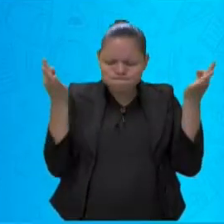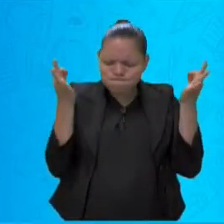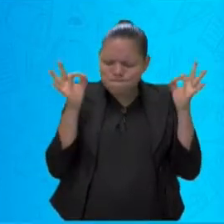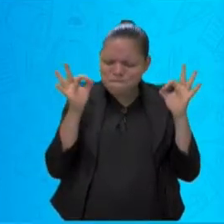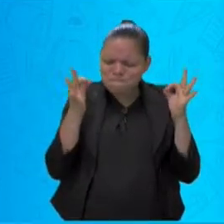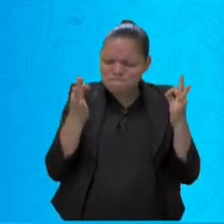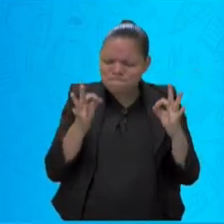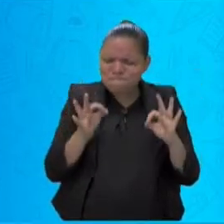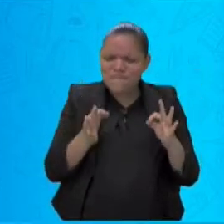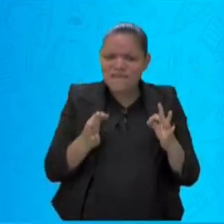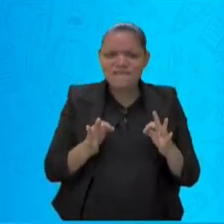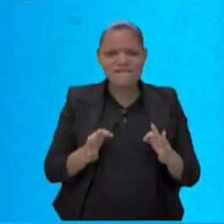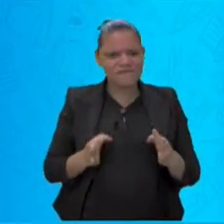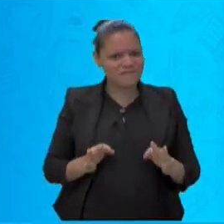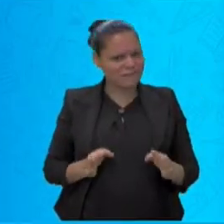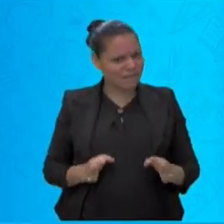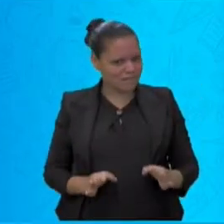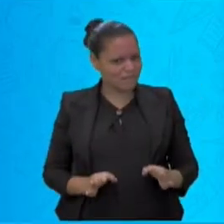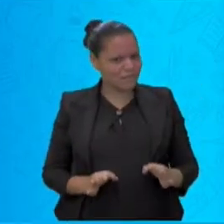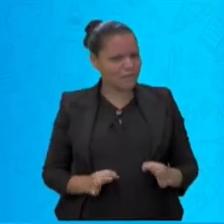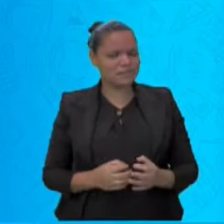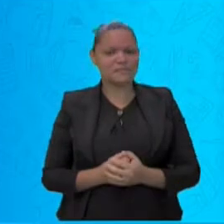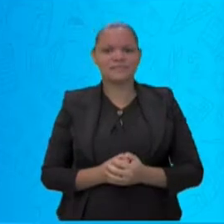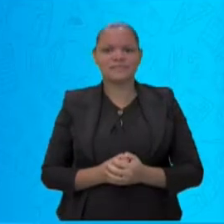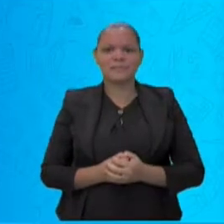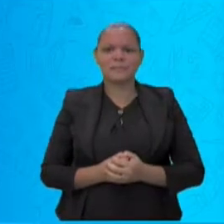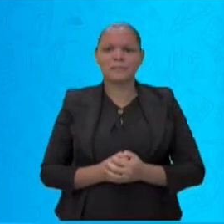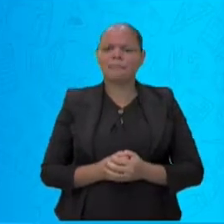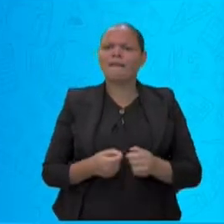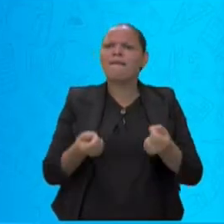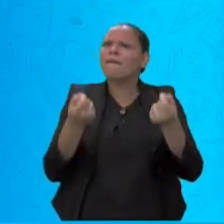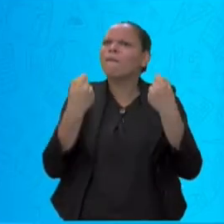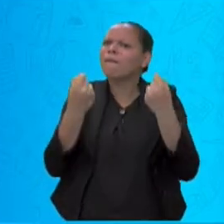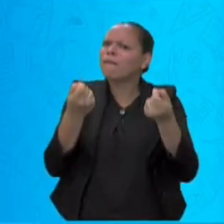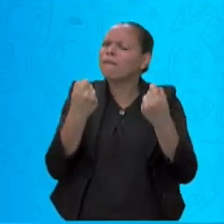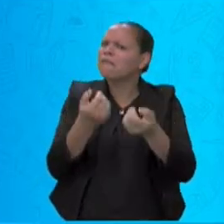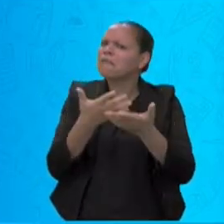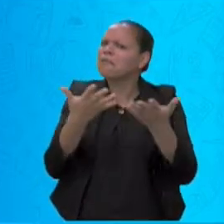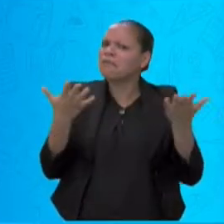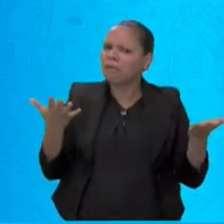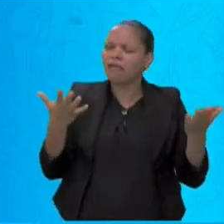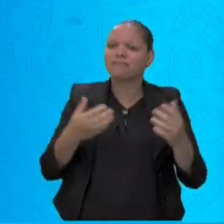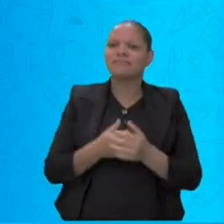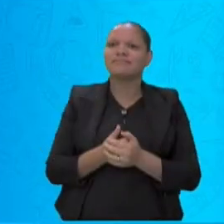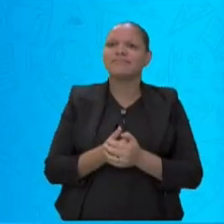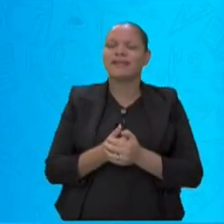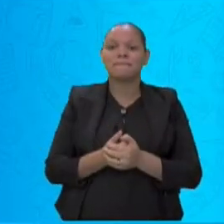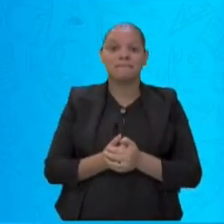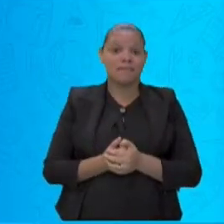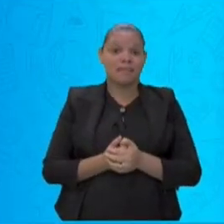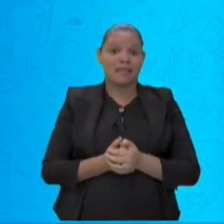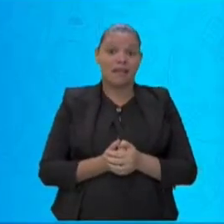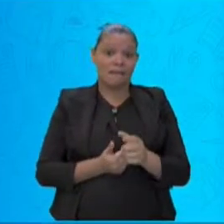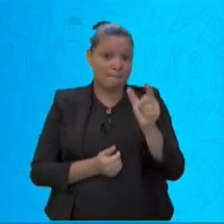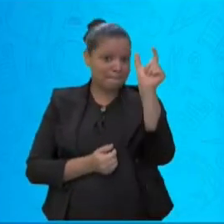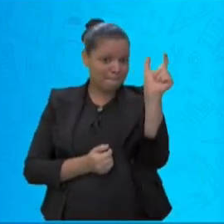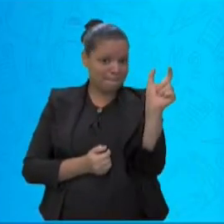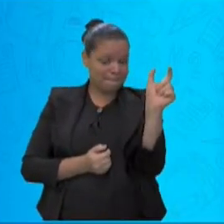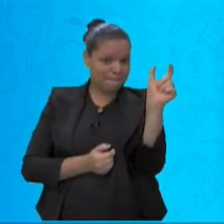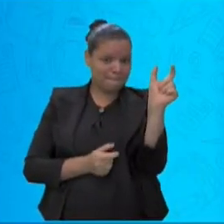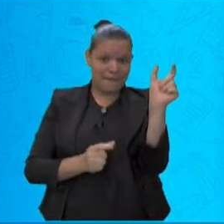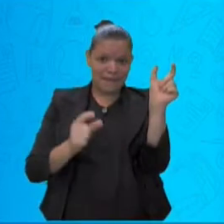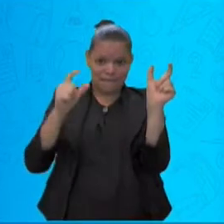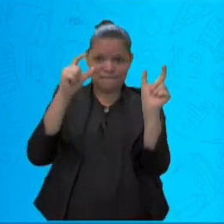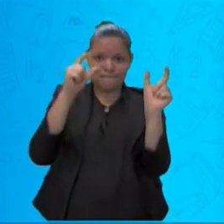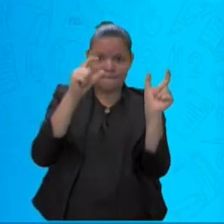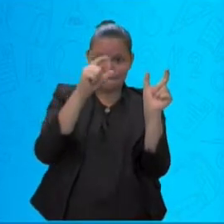aquele em que na hora da separação silábica, ou seja, quando eu pego a palavra e vou separá